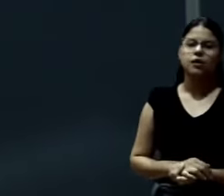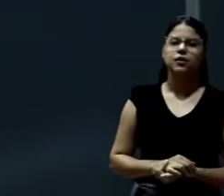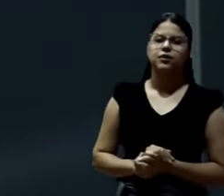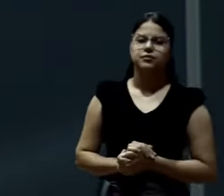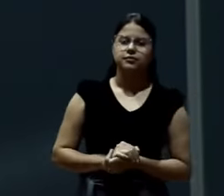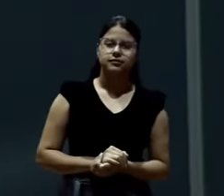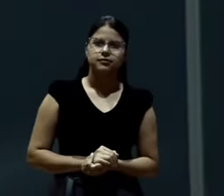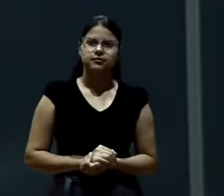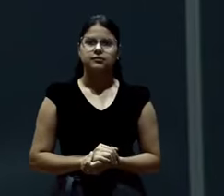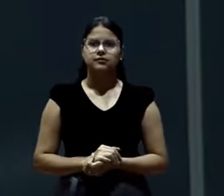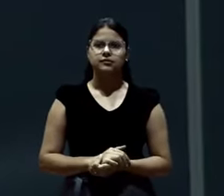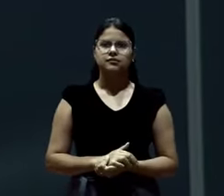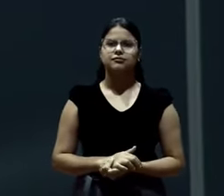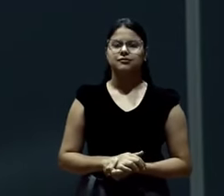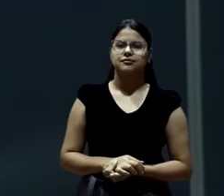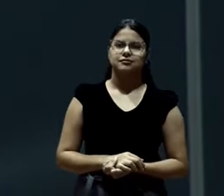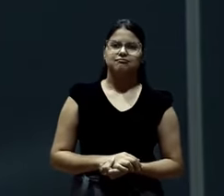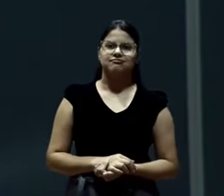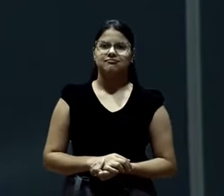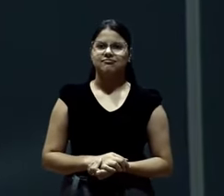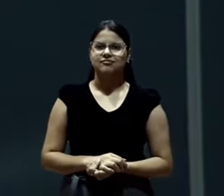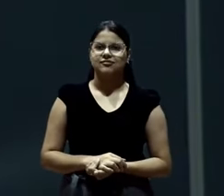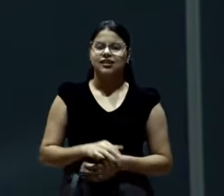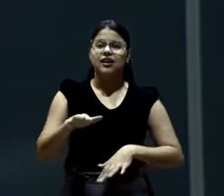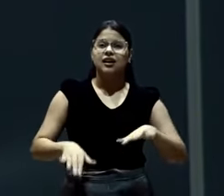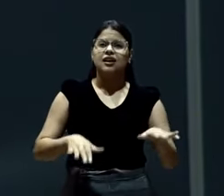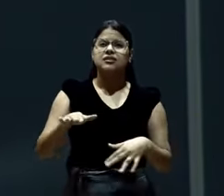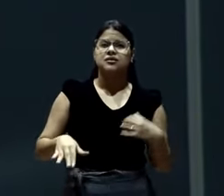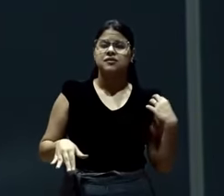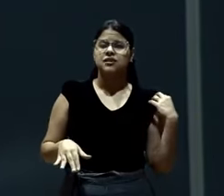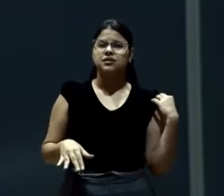muitos de nós na igreja preferimos ficar sozinhos.